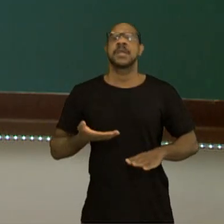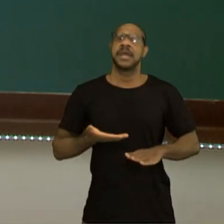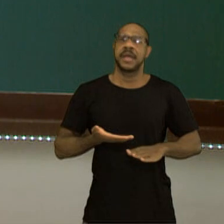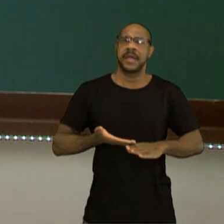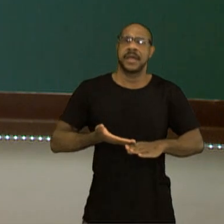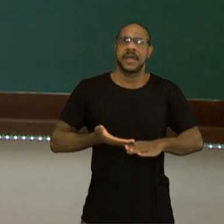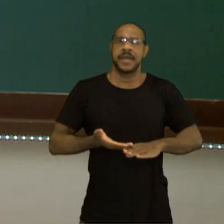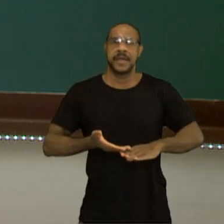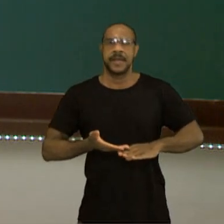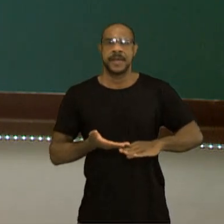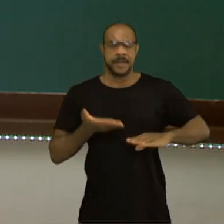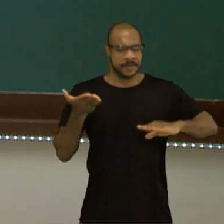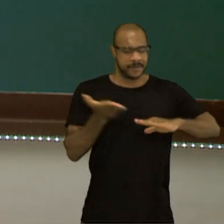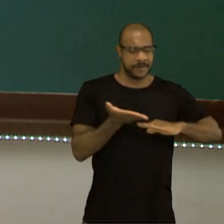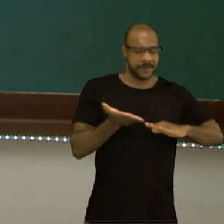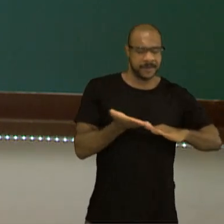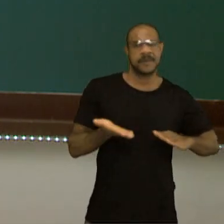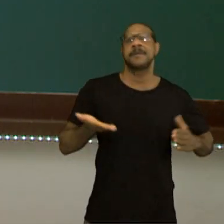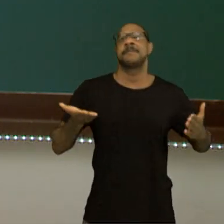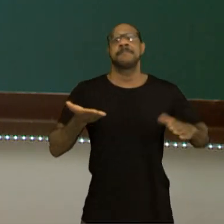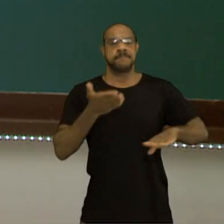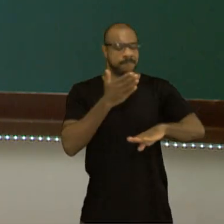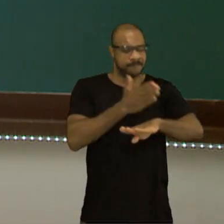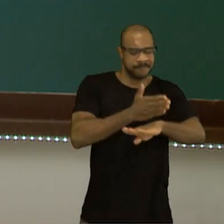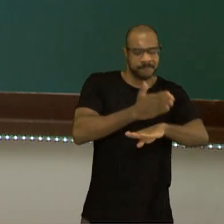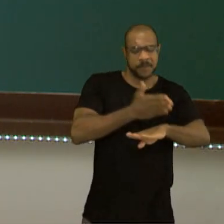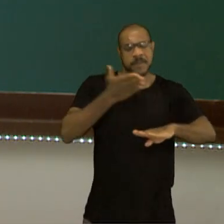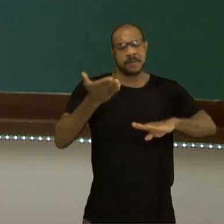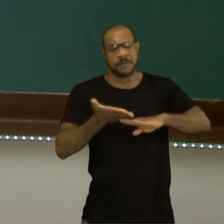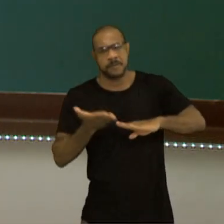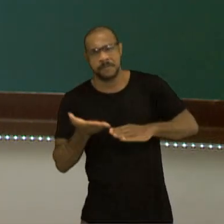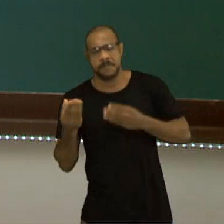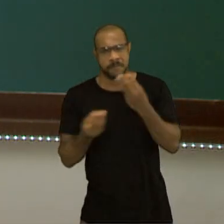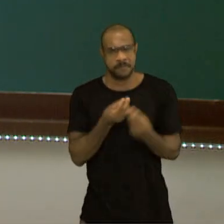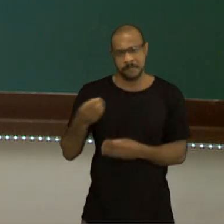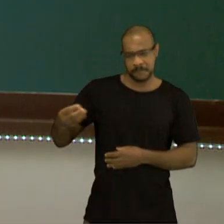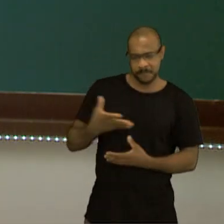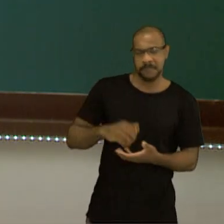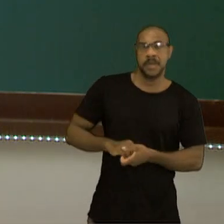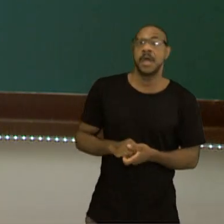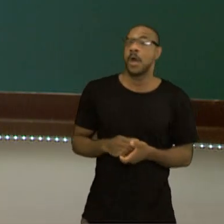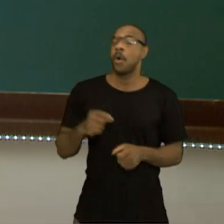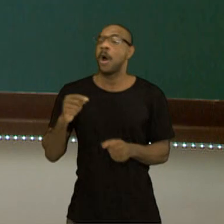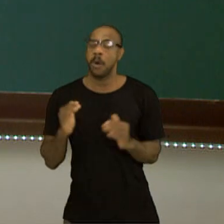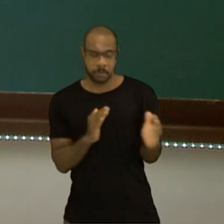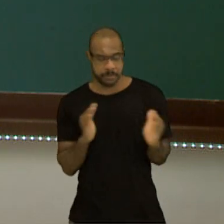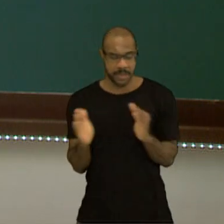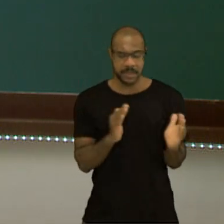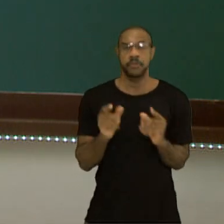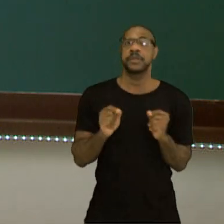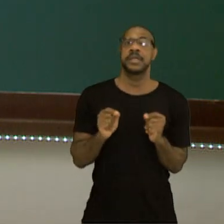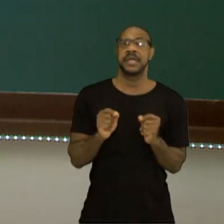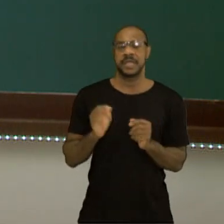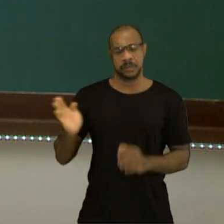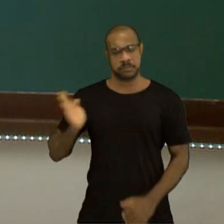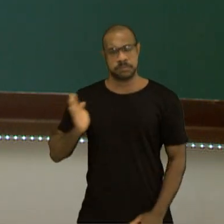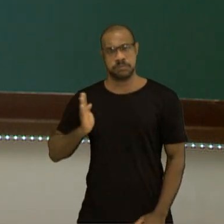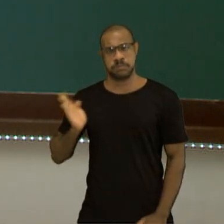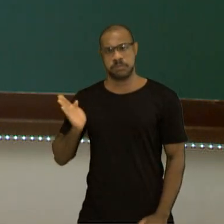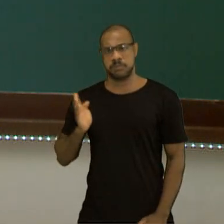É o momento em que a burguesia vai assumir o controle da sociedade, de uma